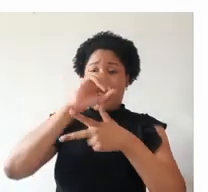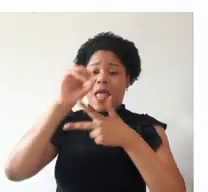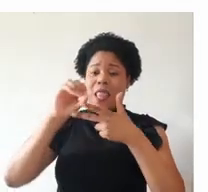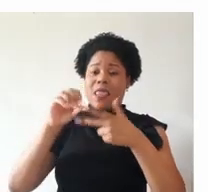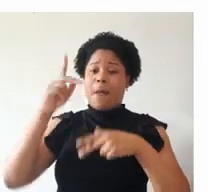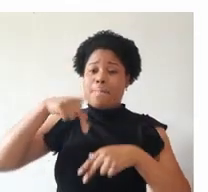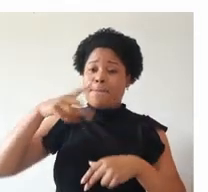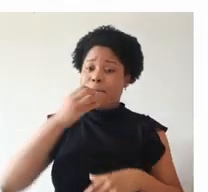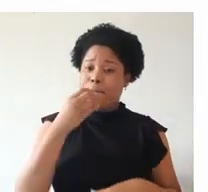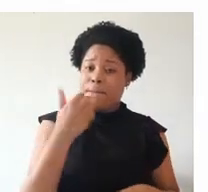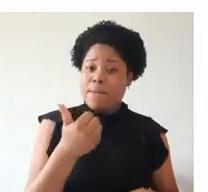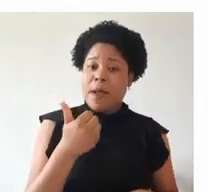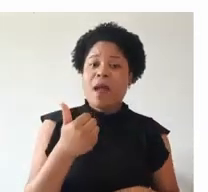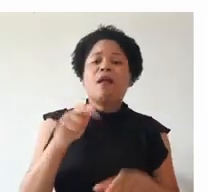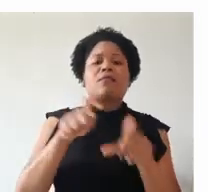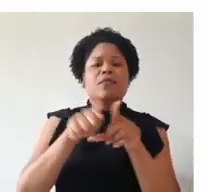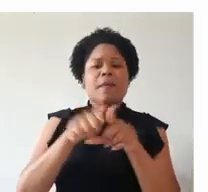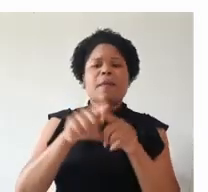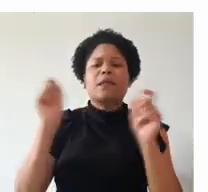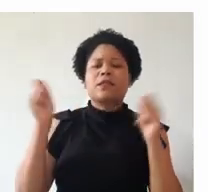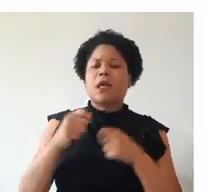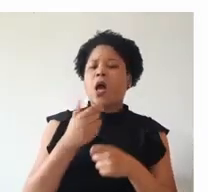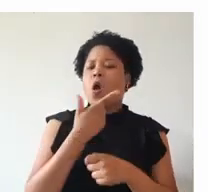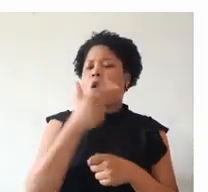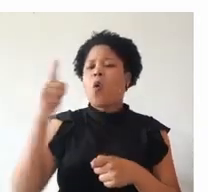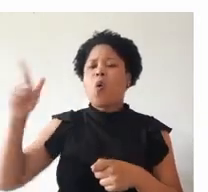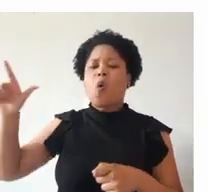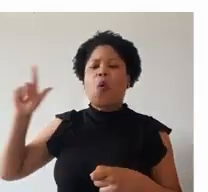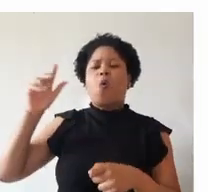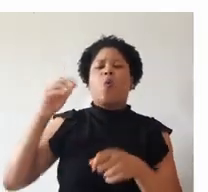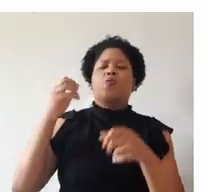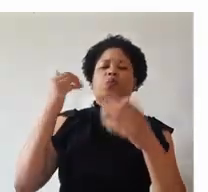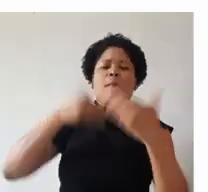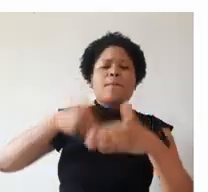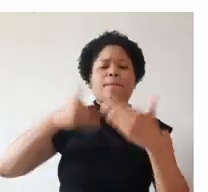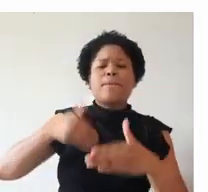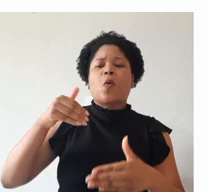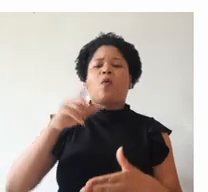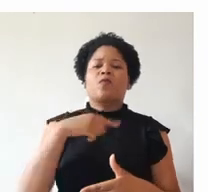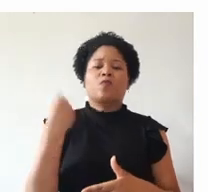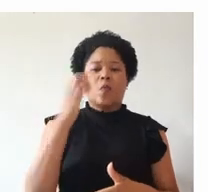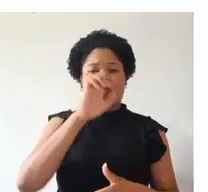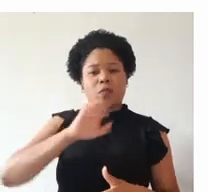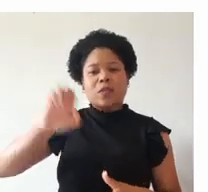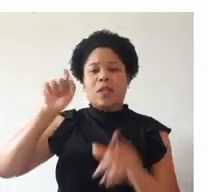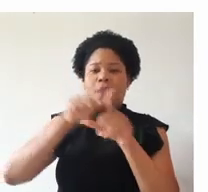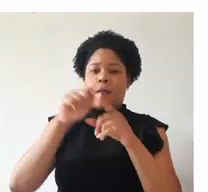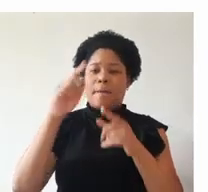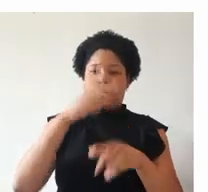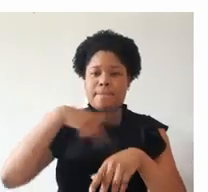nota boa no Enem, quanto demais vestibulares do nosso estado e do nosso país.